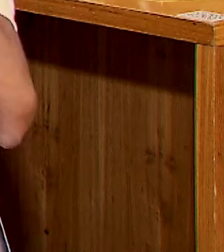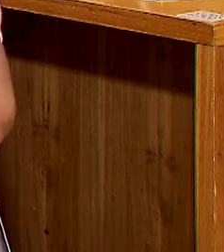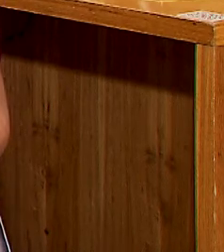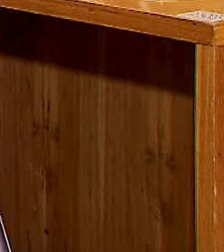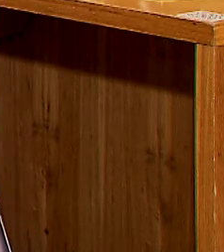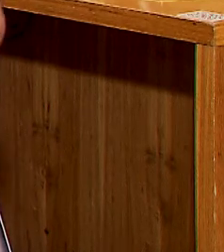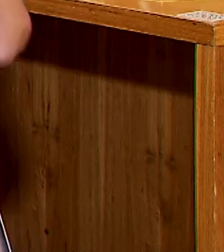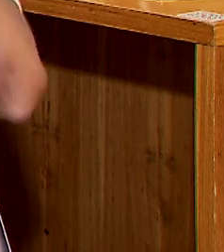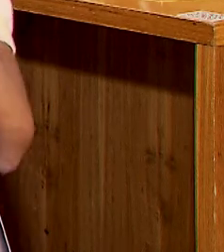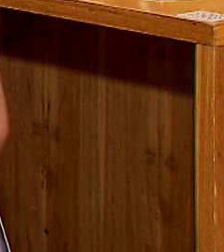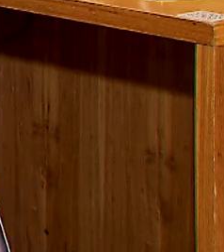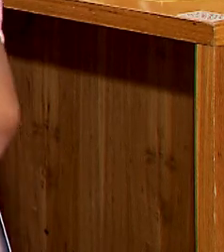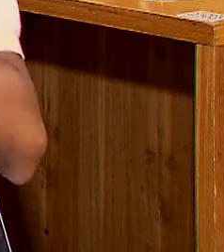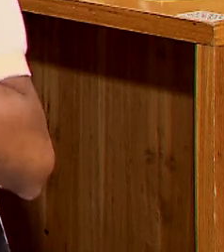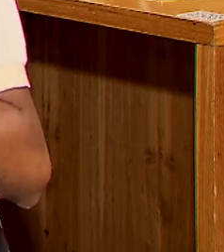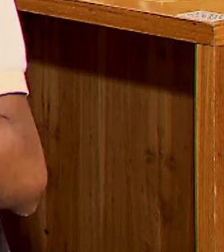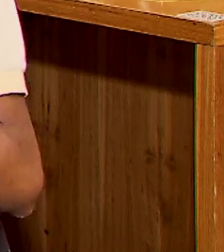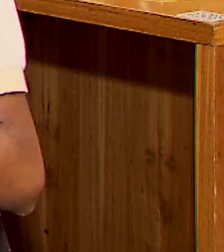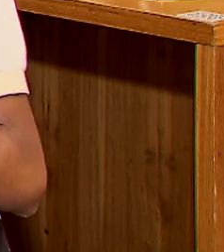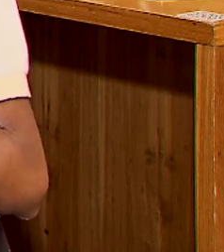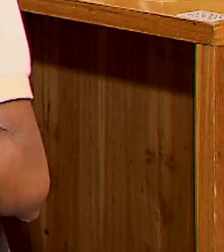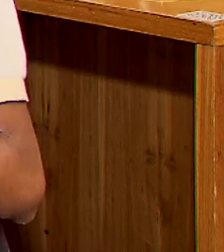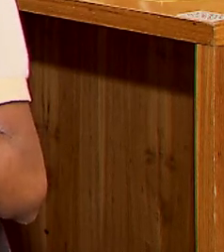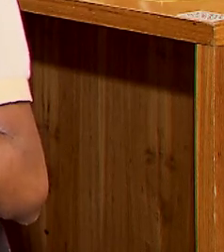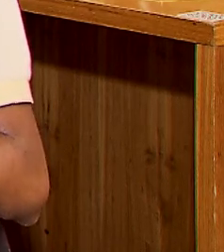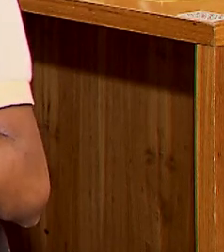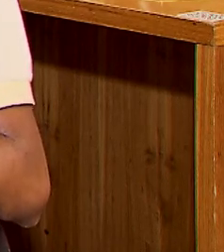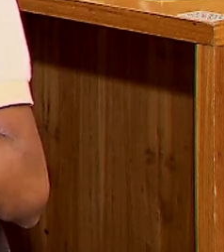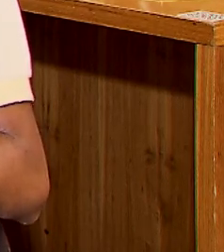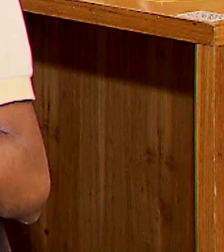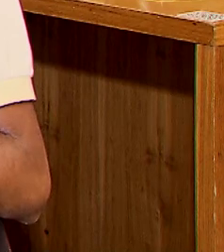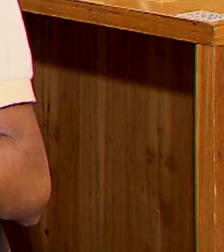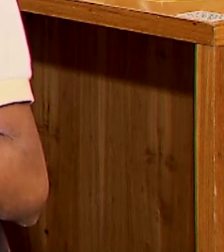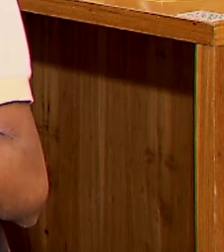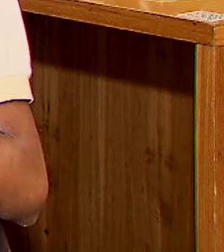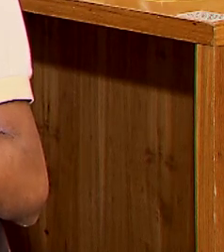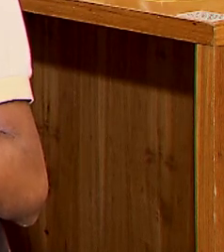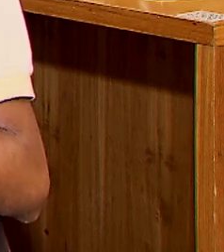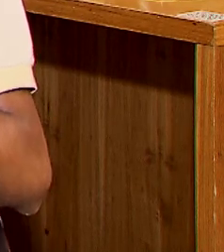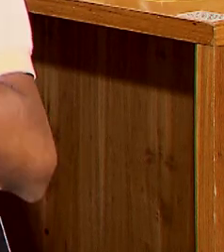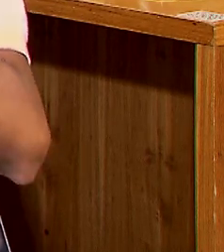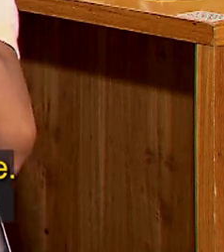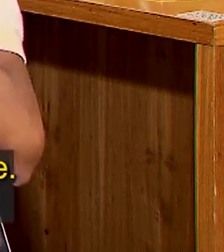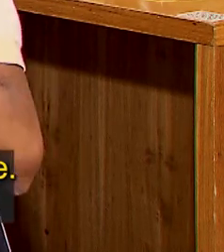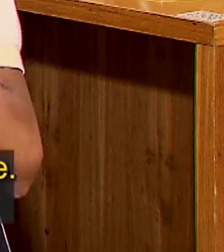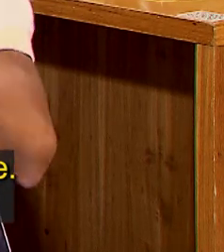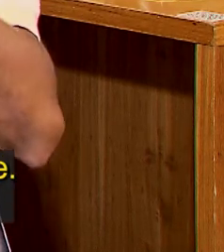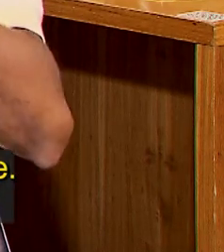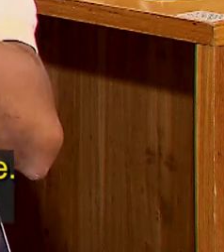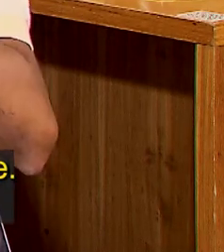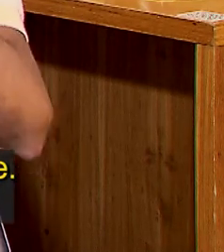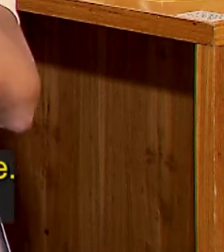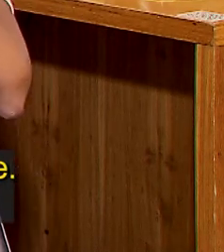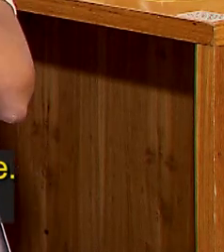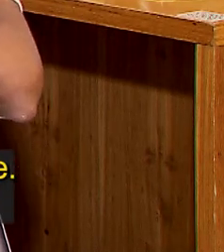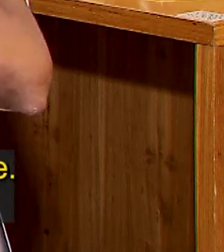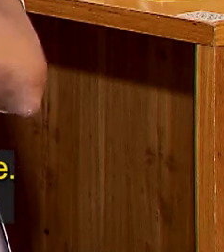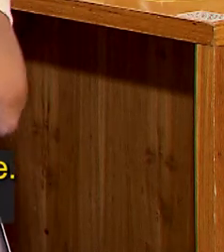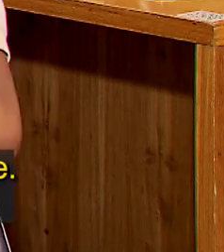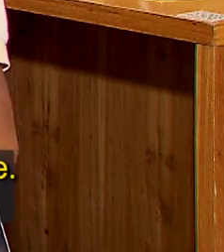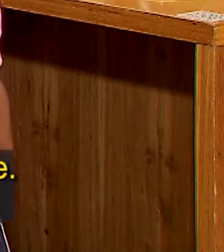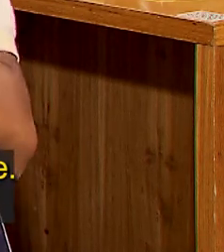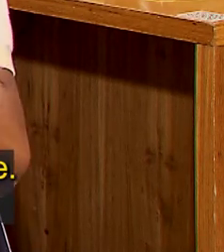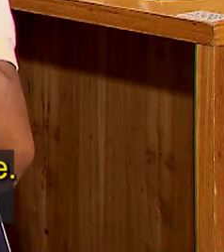vendo a intérprete explicando como funciona o Zoom, eu fiquei muito interessado, gostei bastante. É muito importante